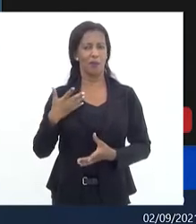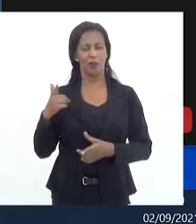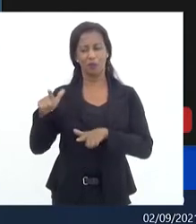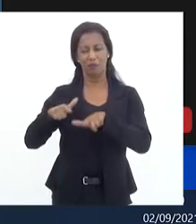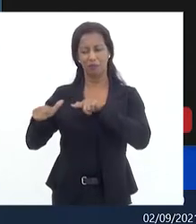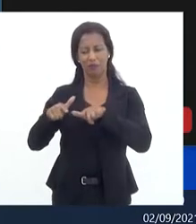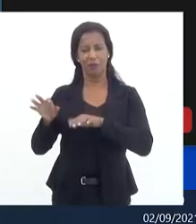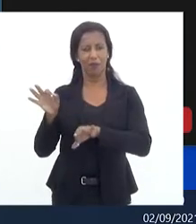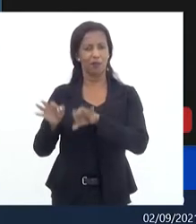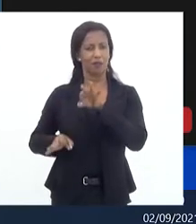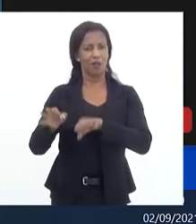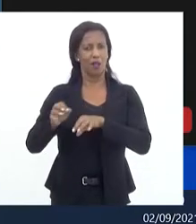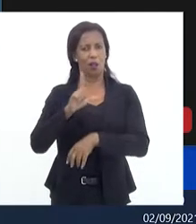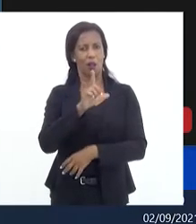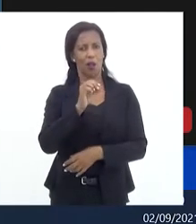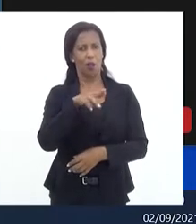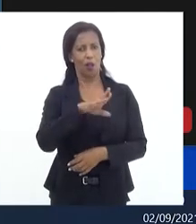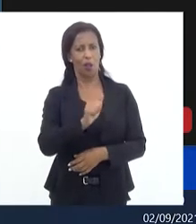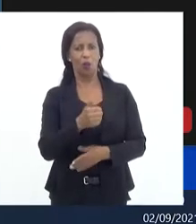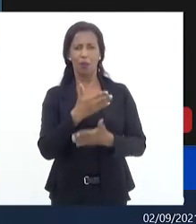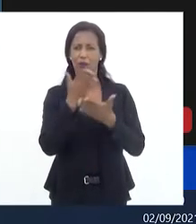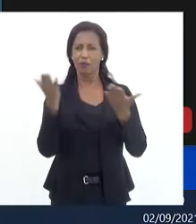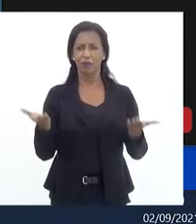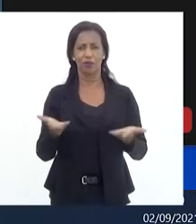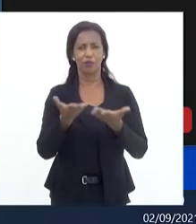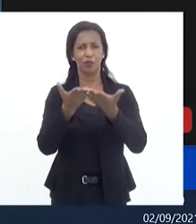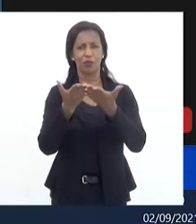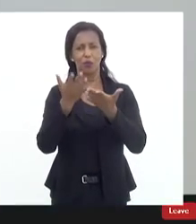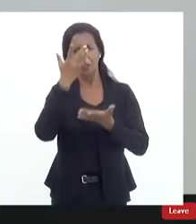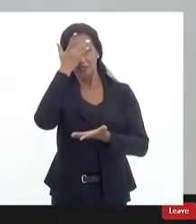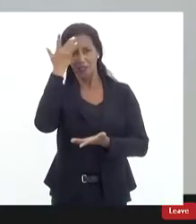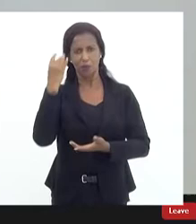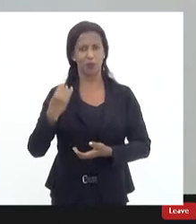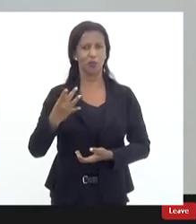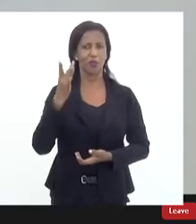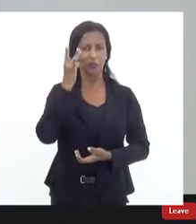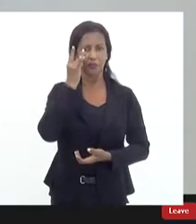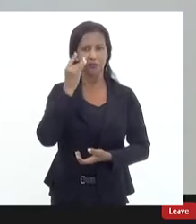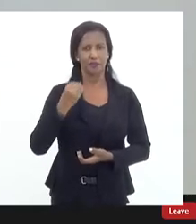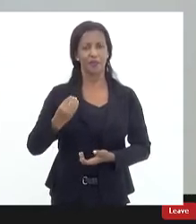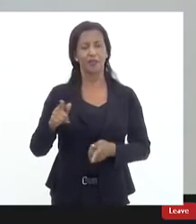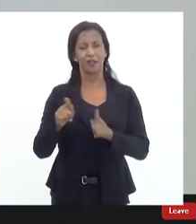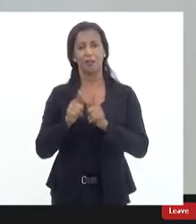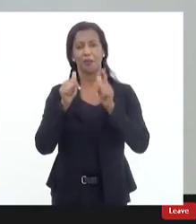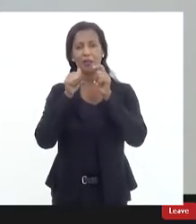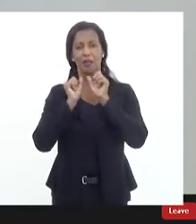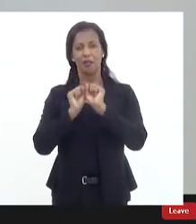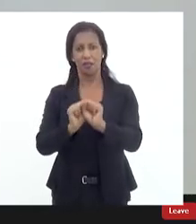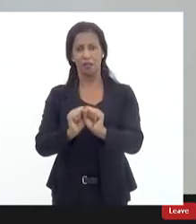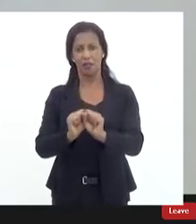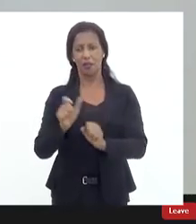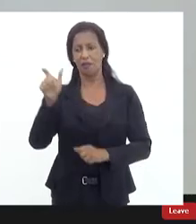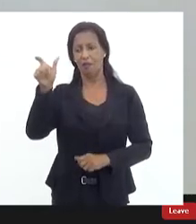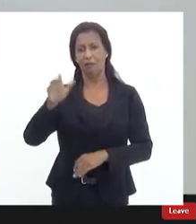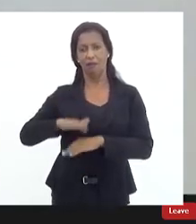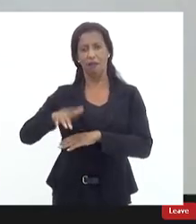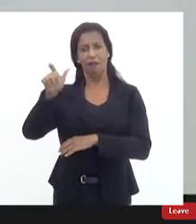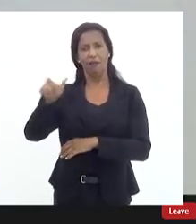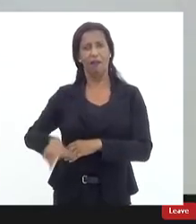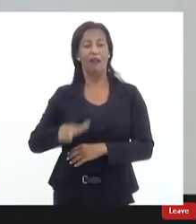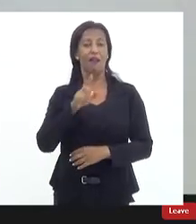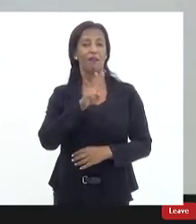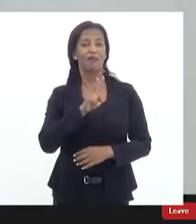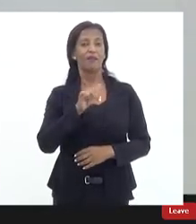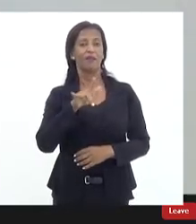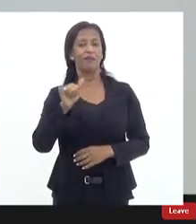também o promotor Reinaldo Lomba saudar todas as demais pessoas presentes aqui e assessorias na pessoa da Viviane e dizer